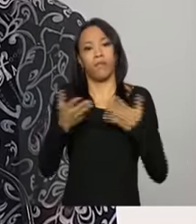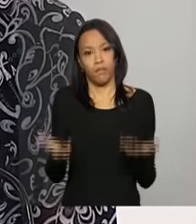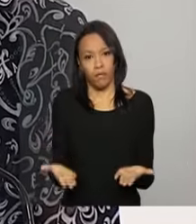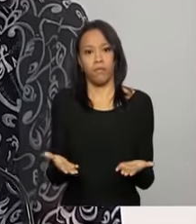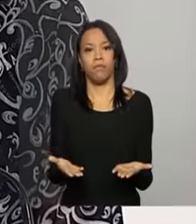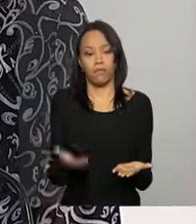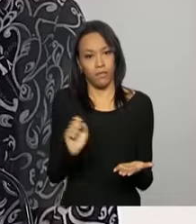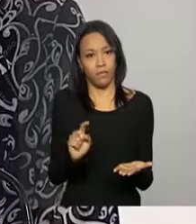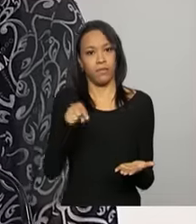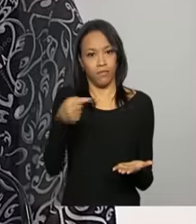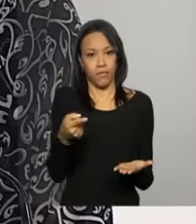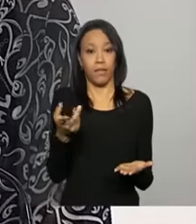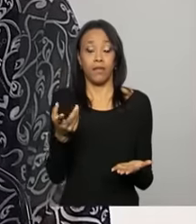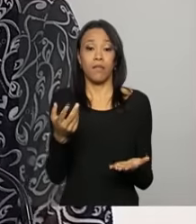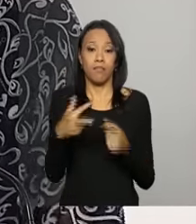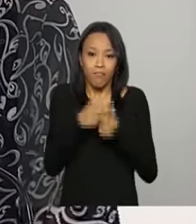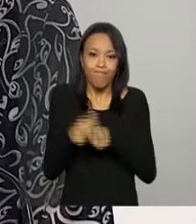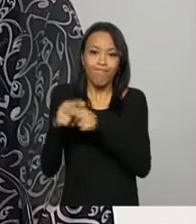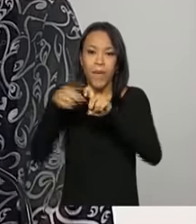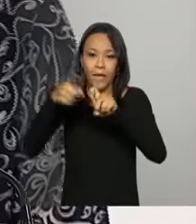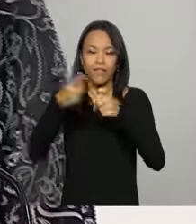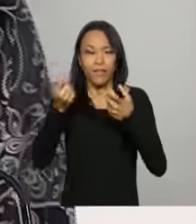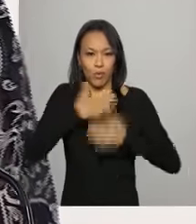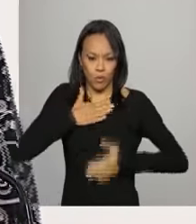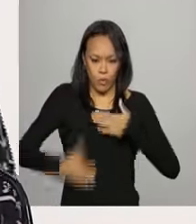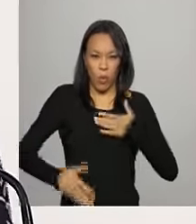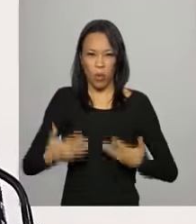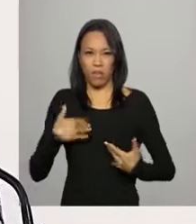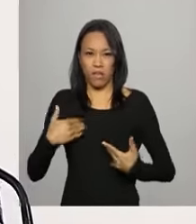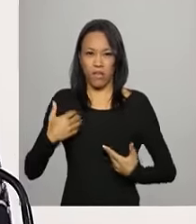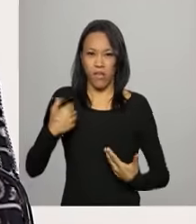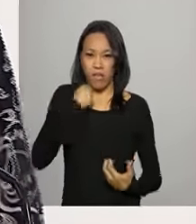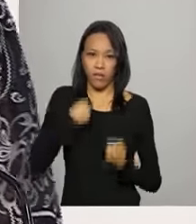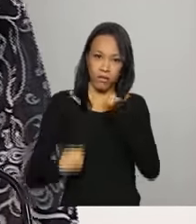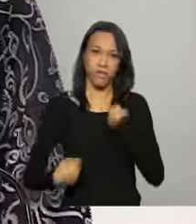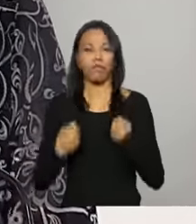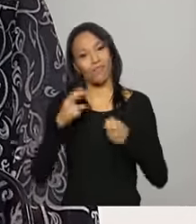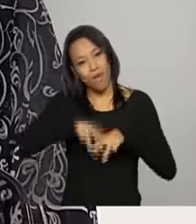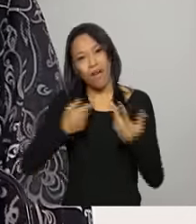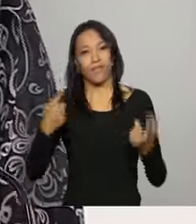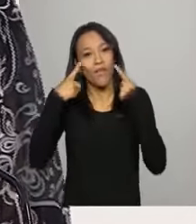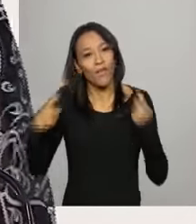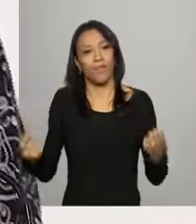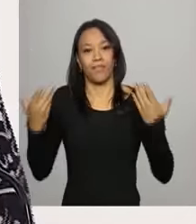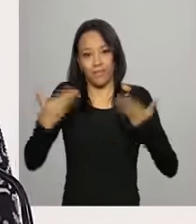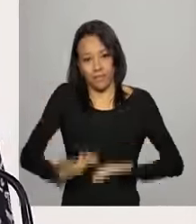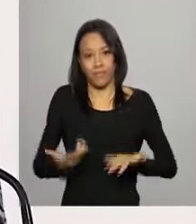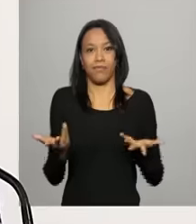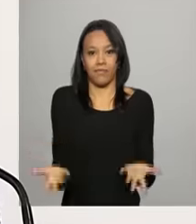reparada e de forma que o seu corpo não fique marcado nem deformado por uma